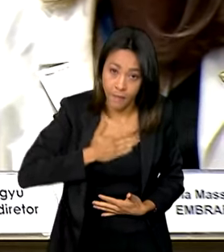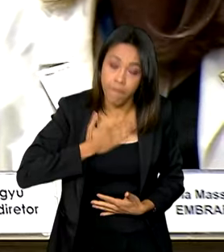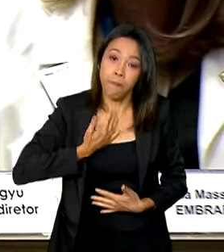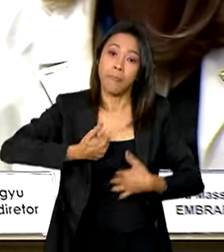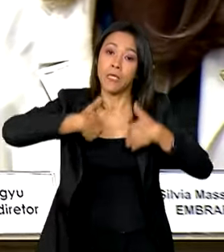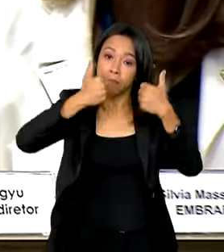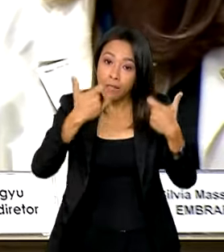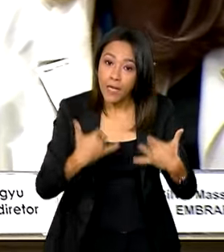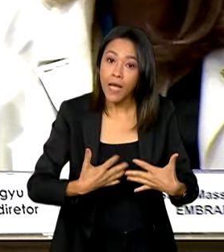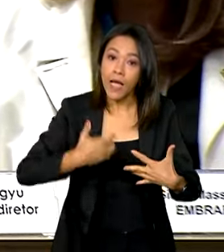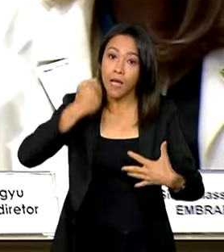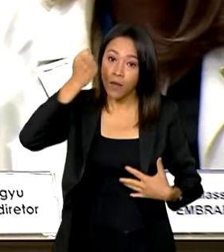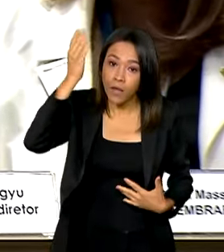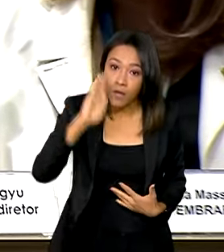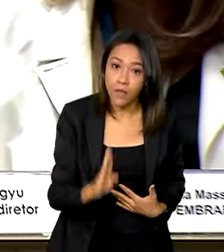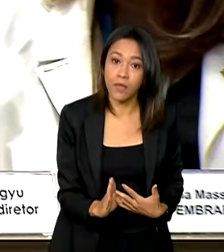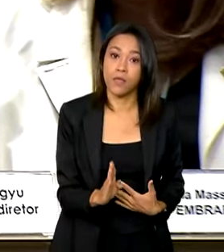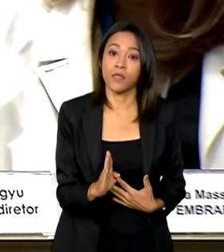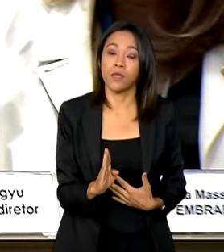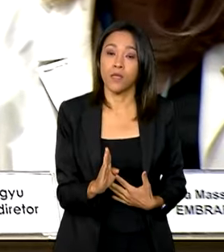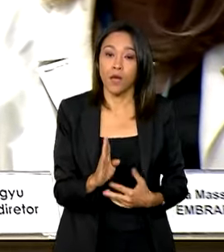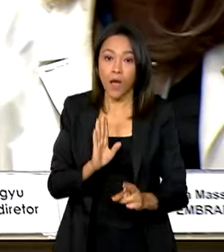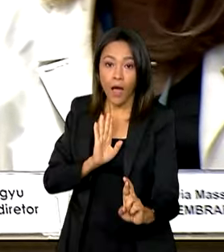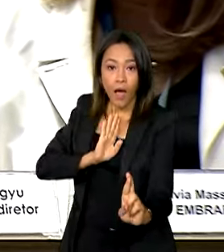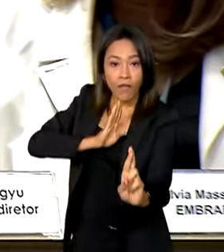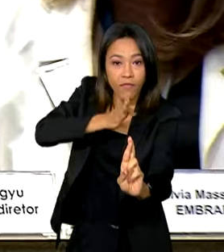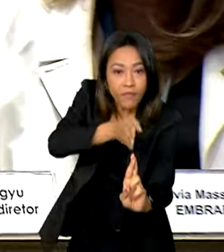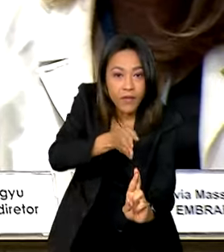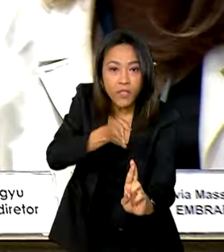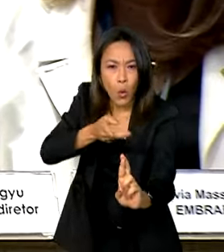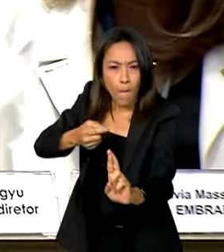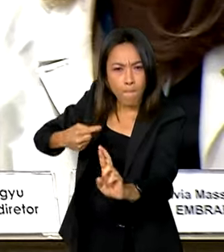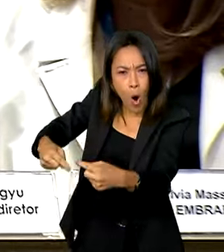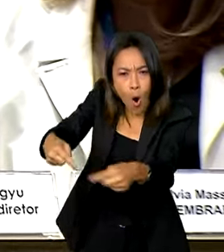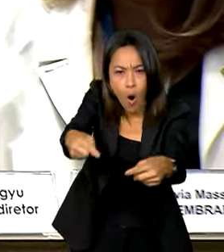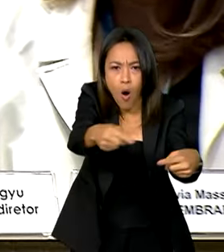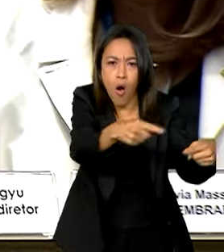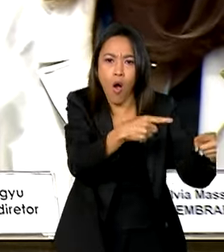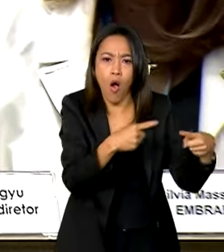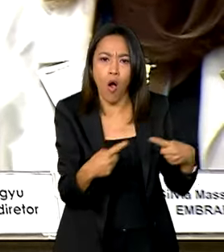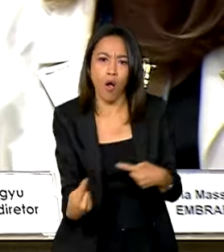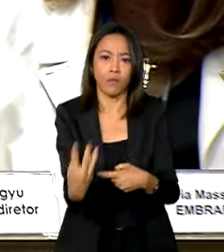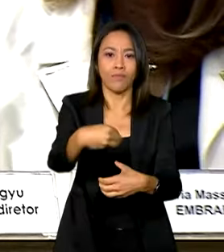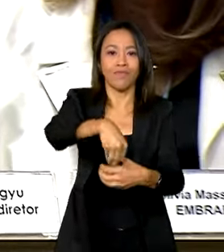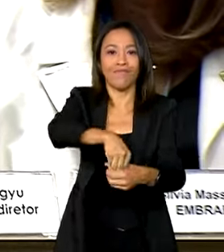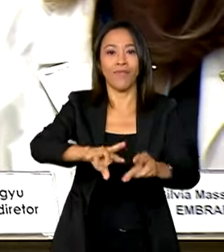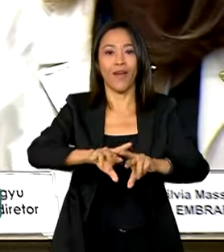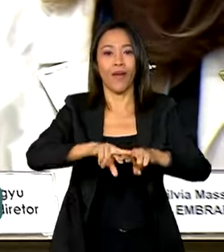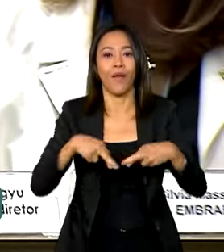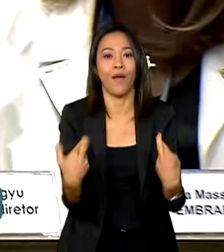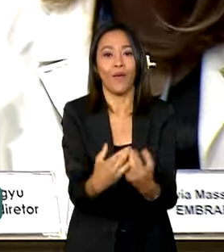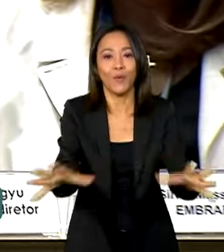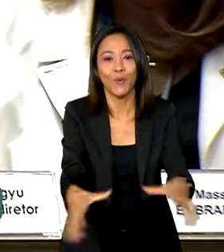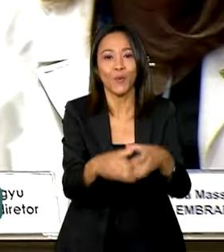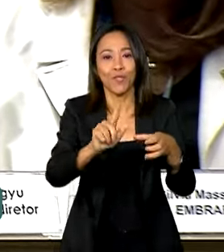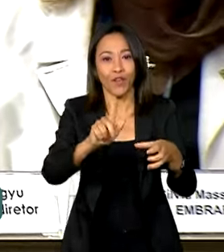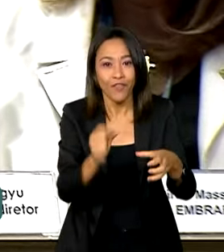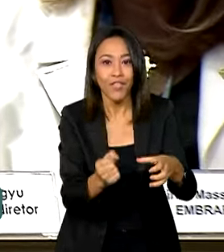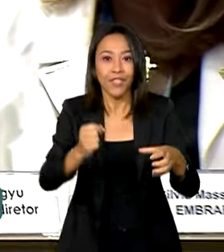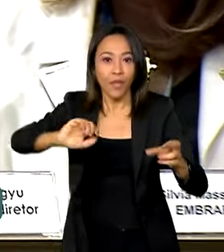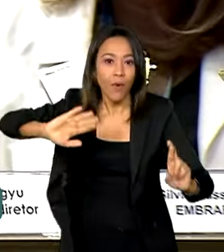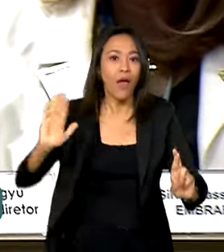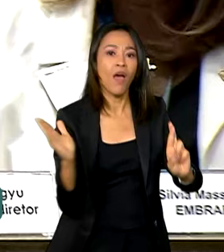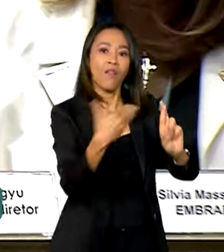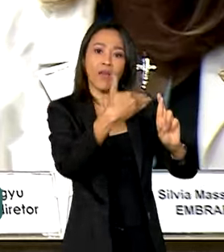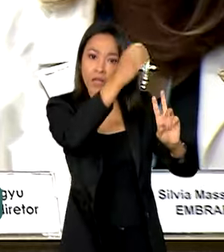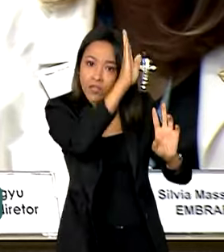está no centro da discussão do G20 e está numa posição privilegiada para promover